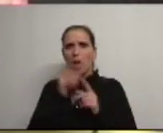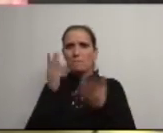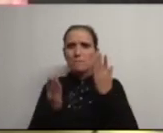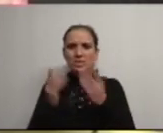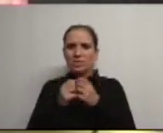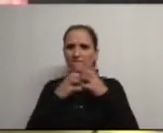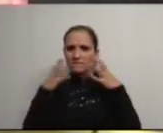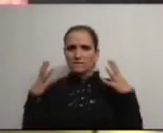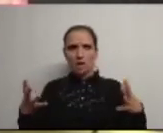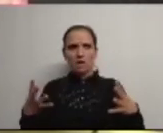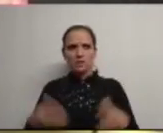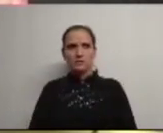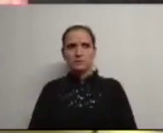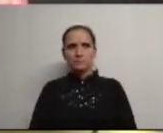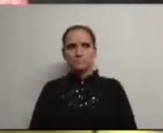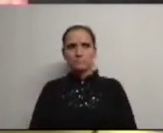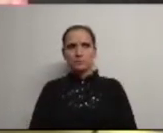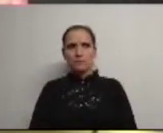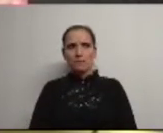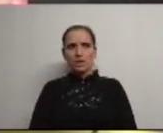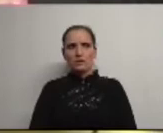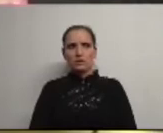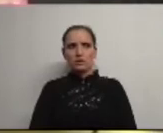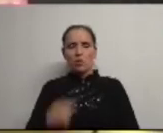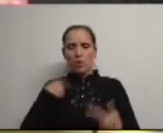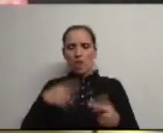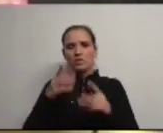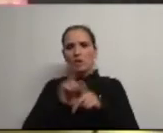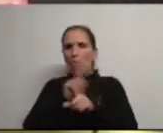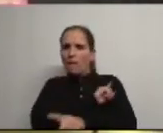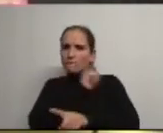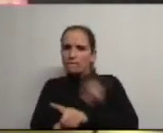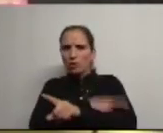ok eu acho que tem uma força brutal